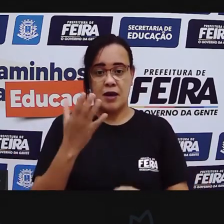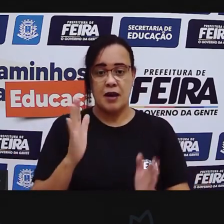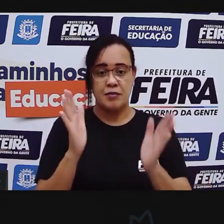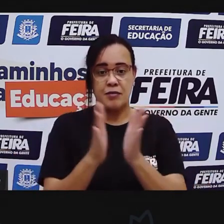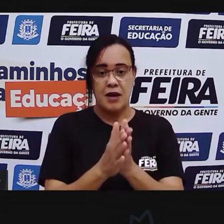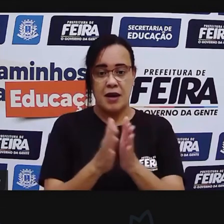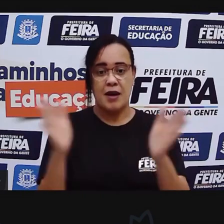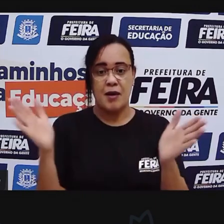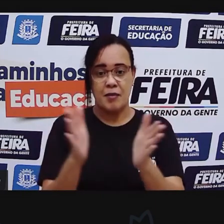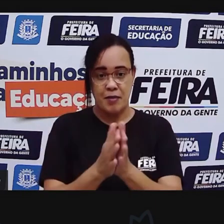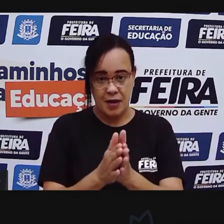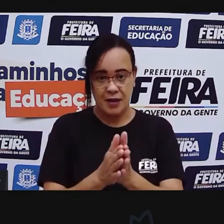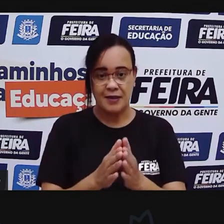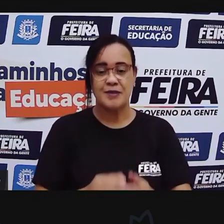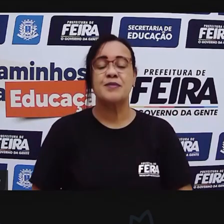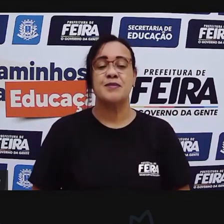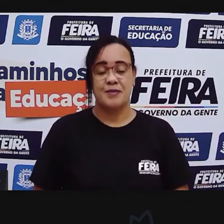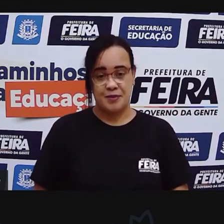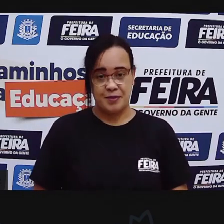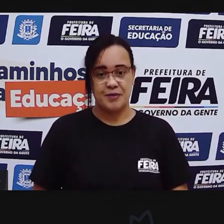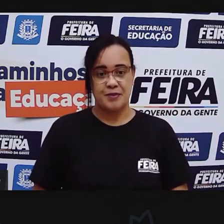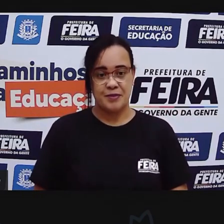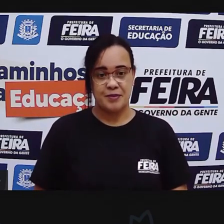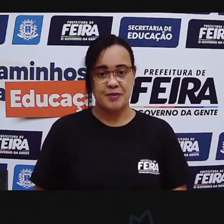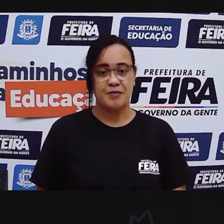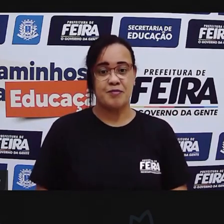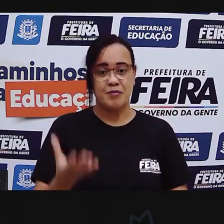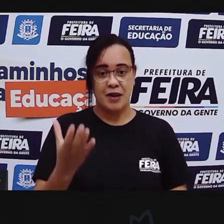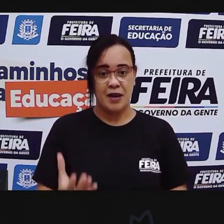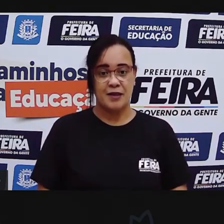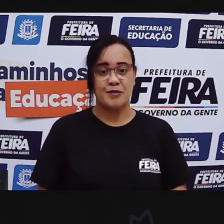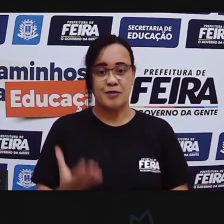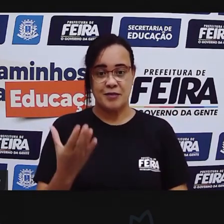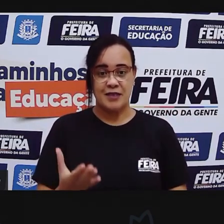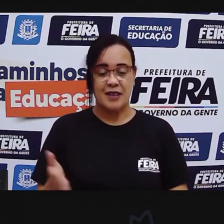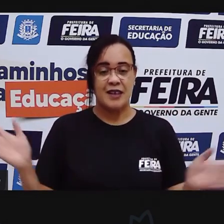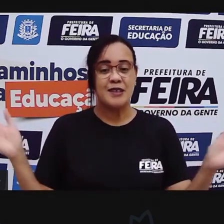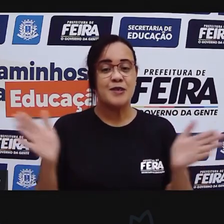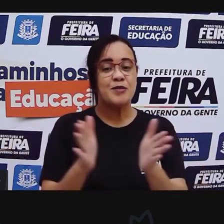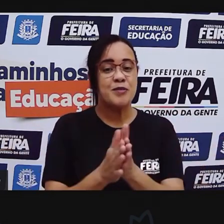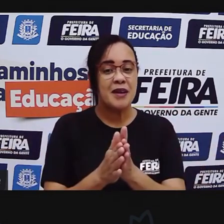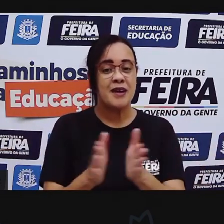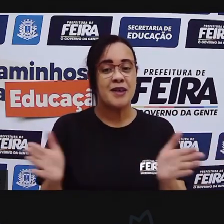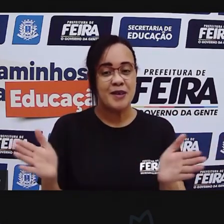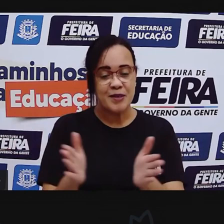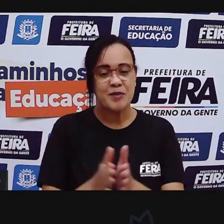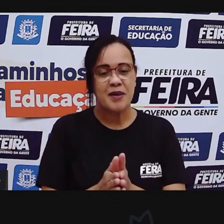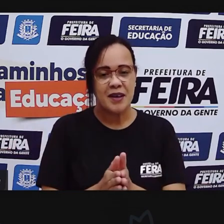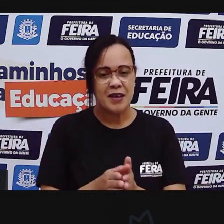e bate duas vezes a palminha. Joga aí para a gente ver se você consegue.